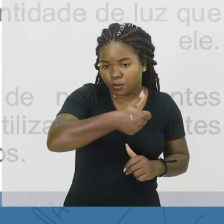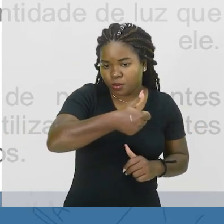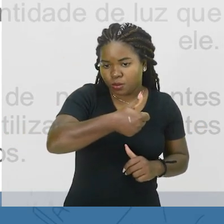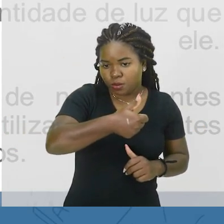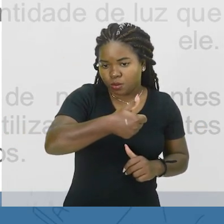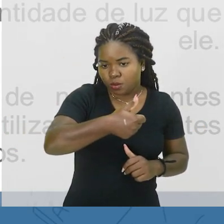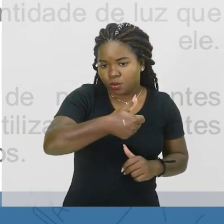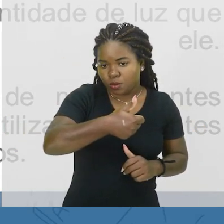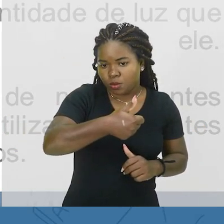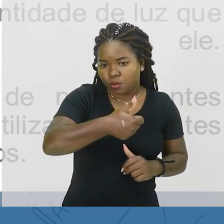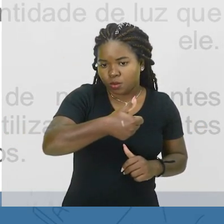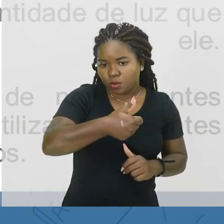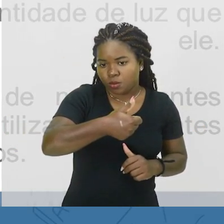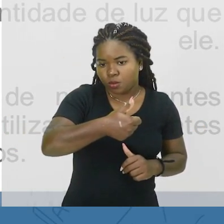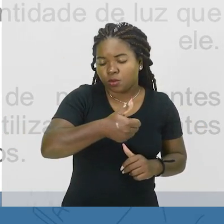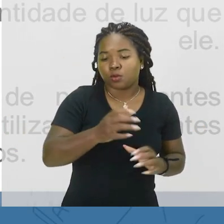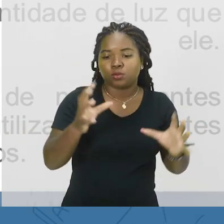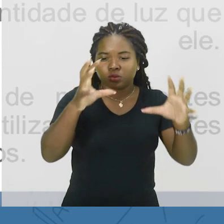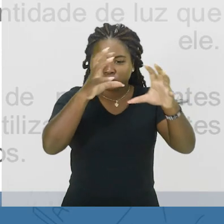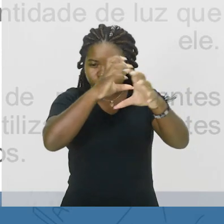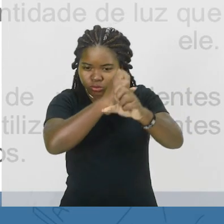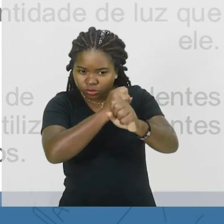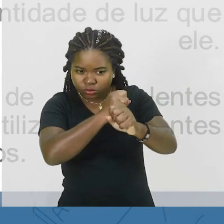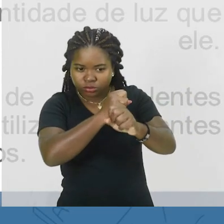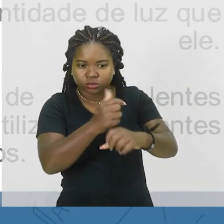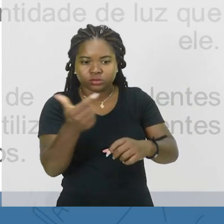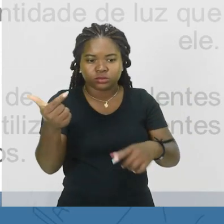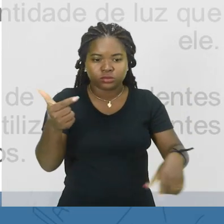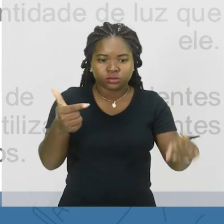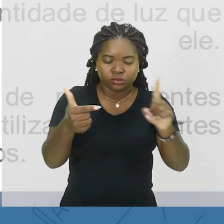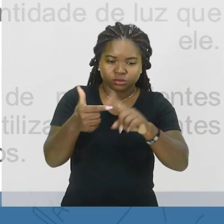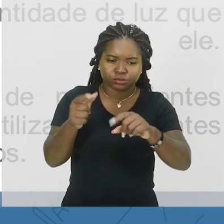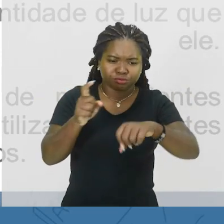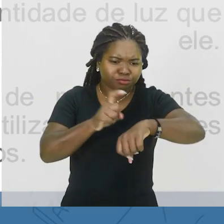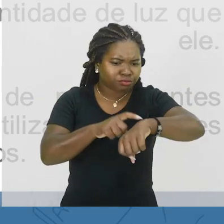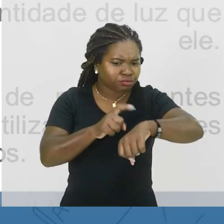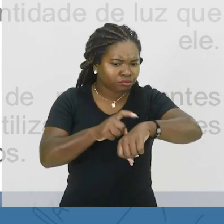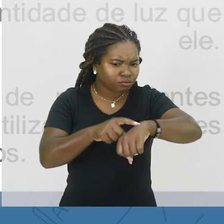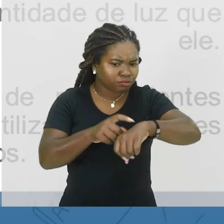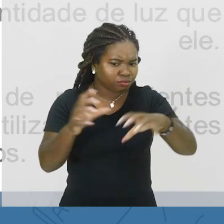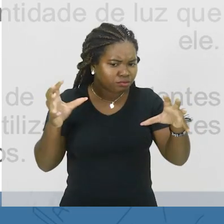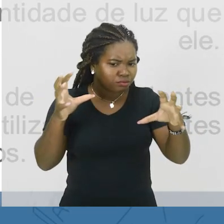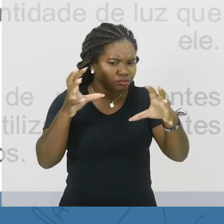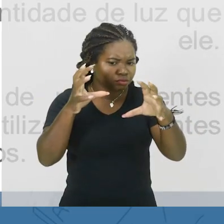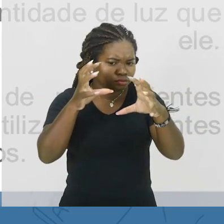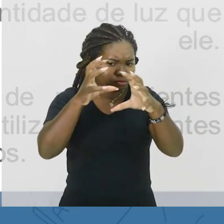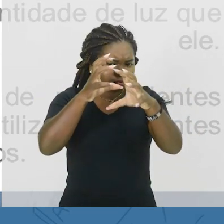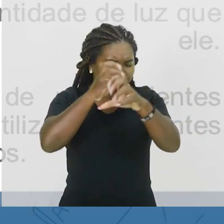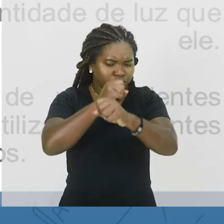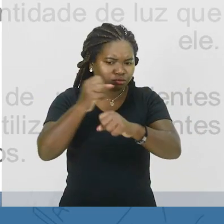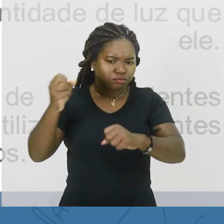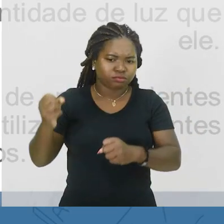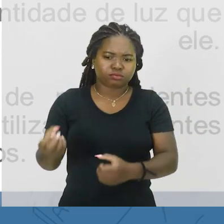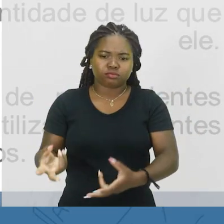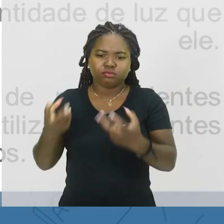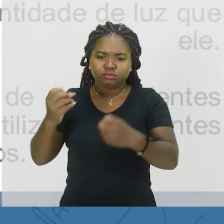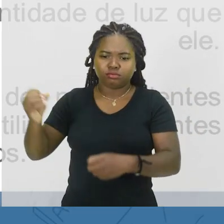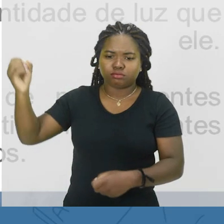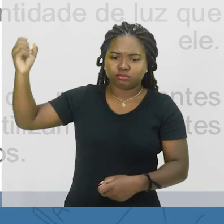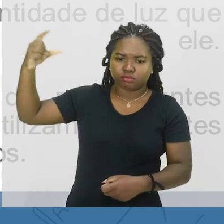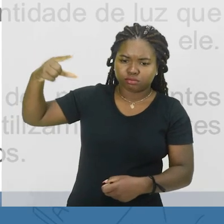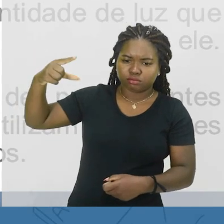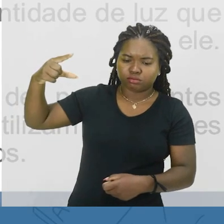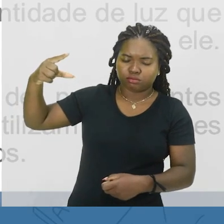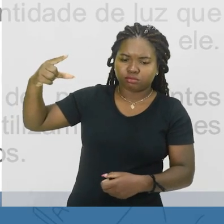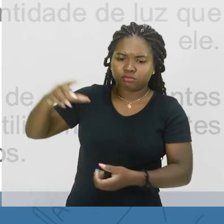escurece a lente. Dois, o tempo de escurecimento quando exposta à luz solar. E três,